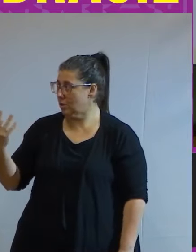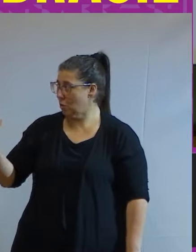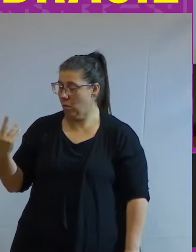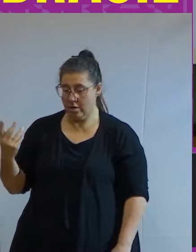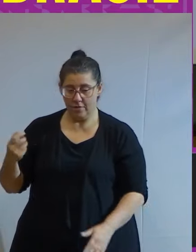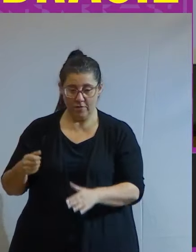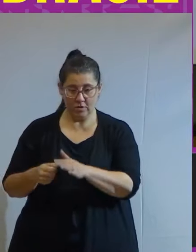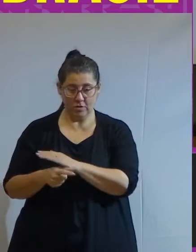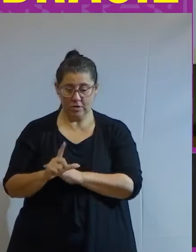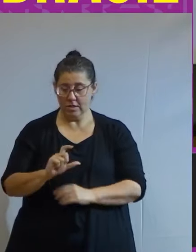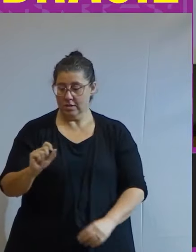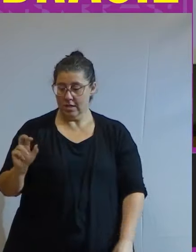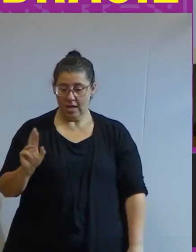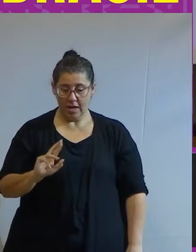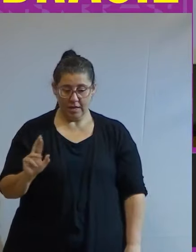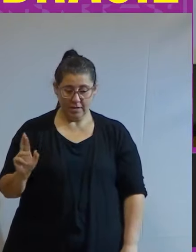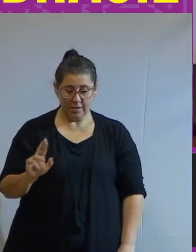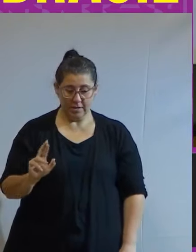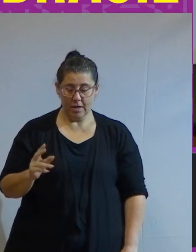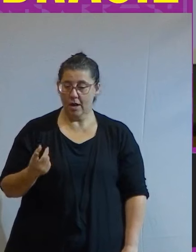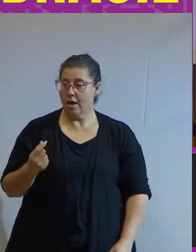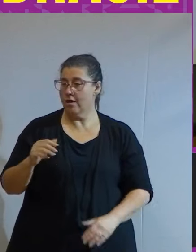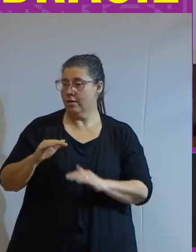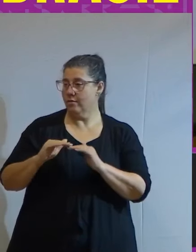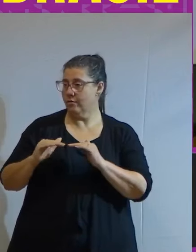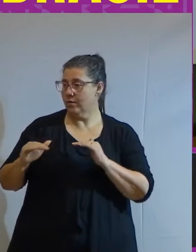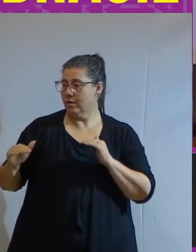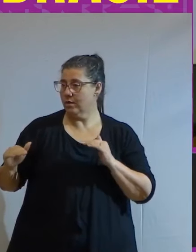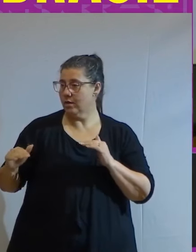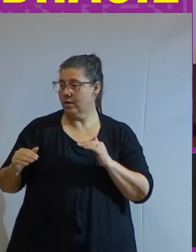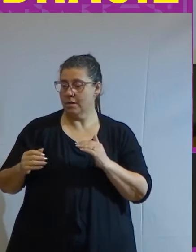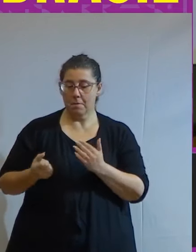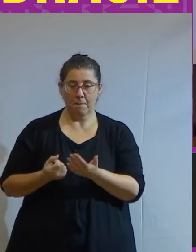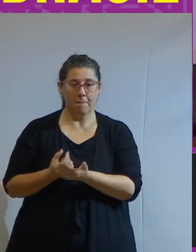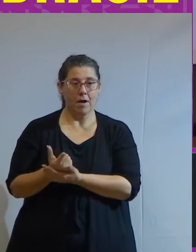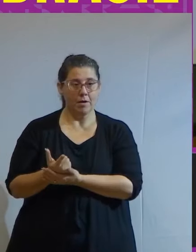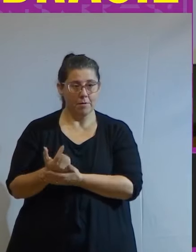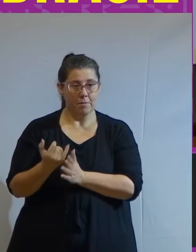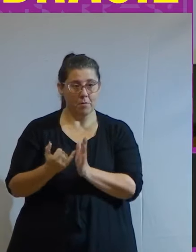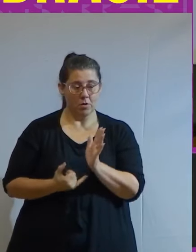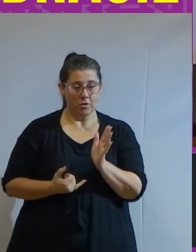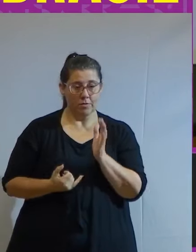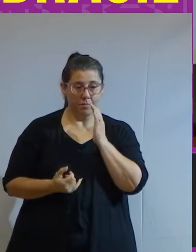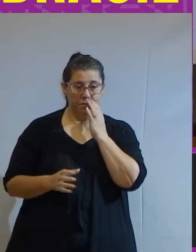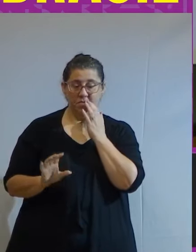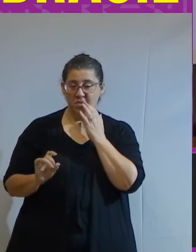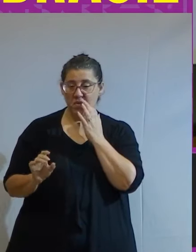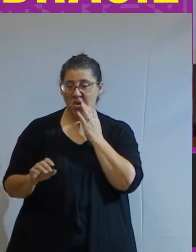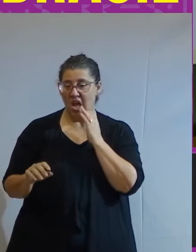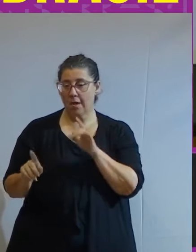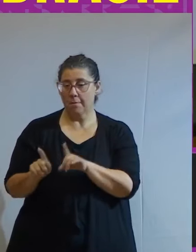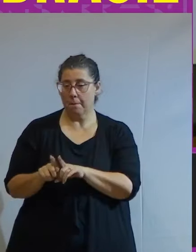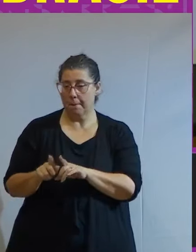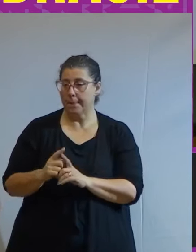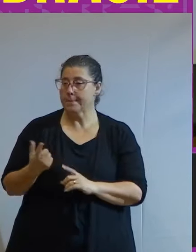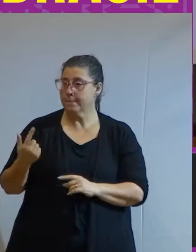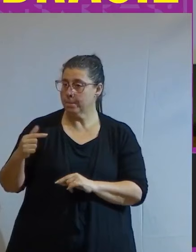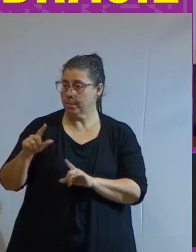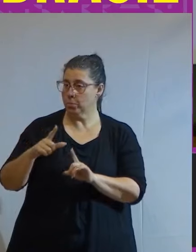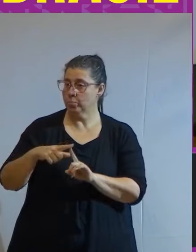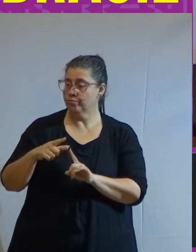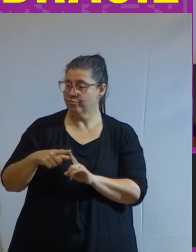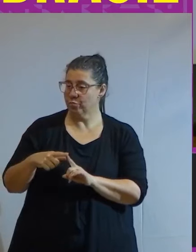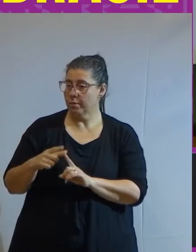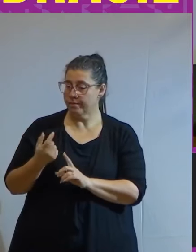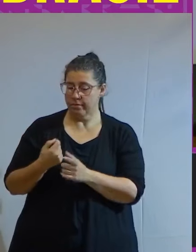investindo num fundo de renda fixa pagamos o imposto não só isso temos também um outro tipo que é o